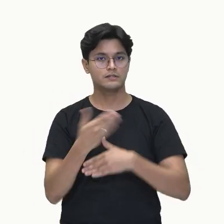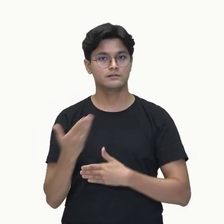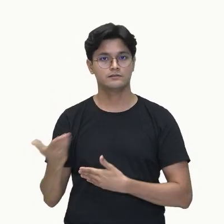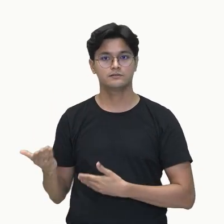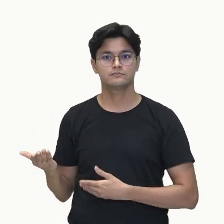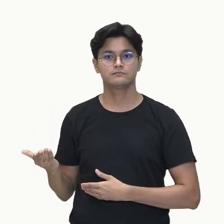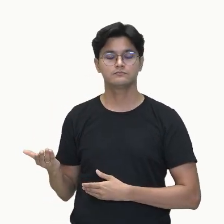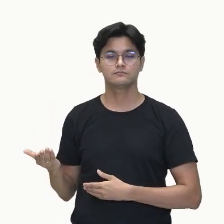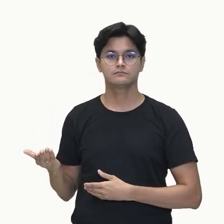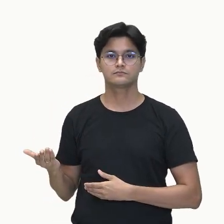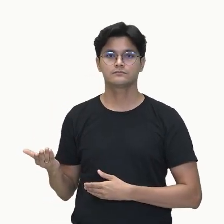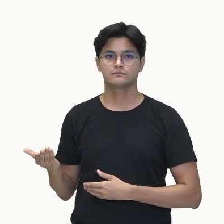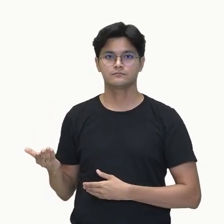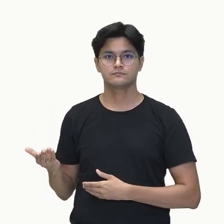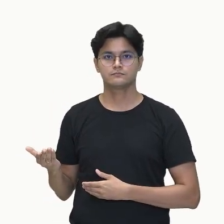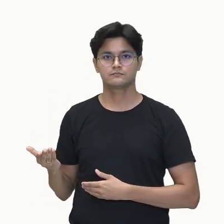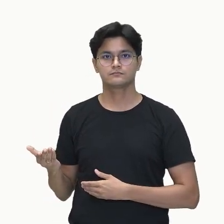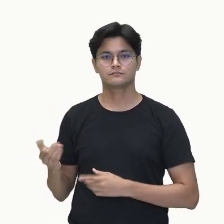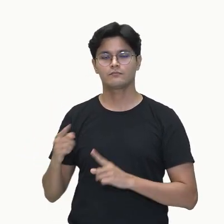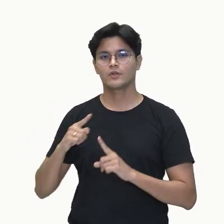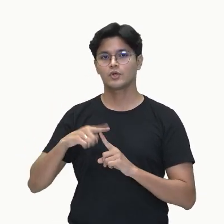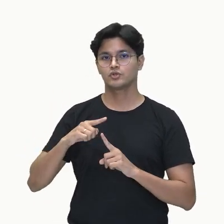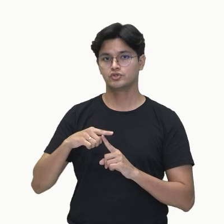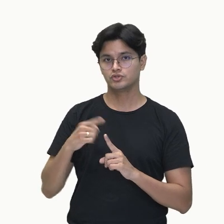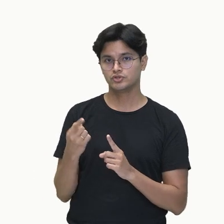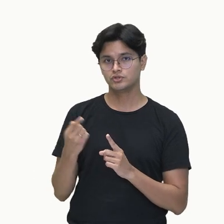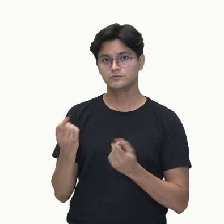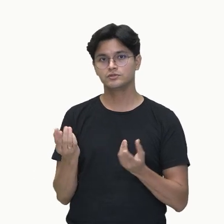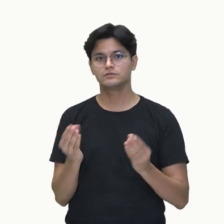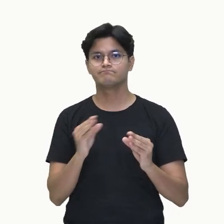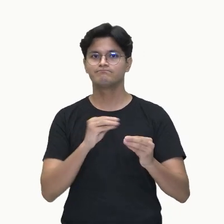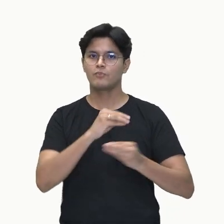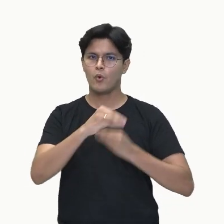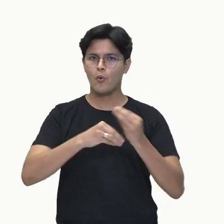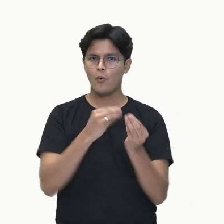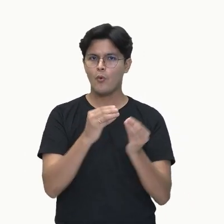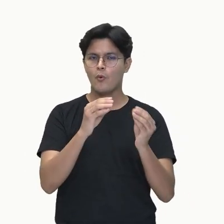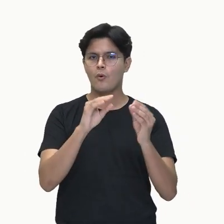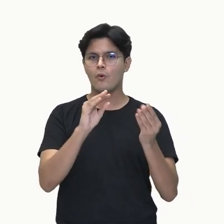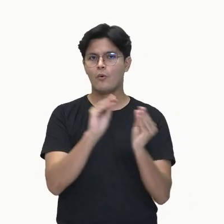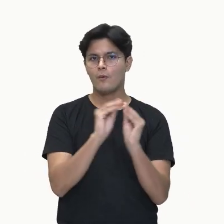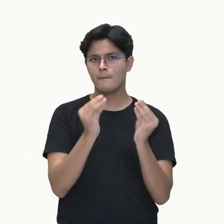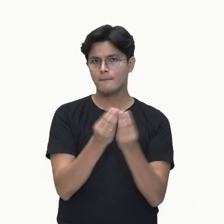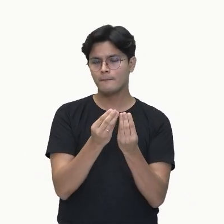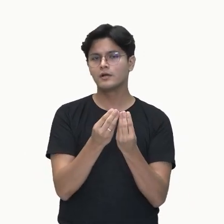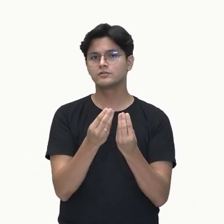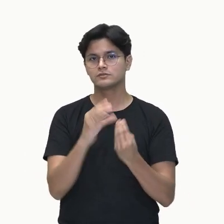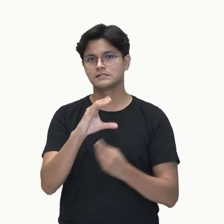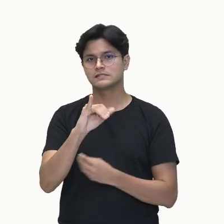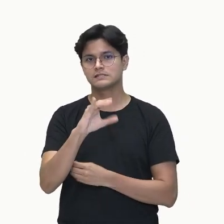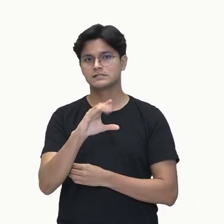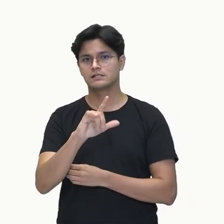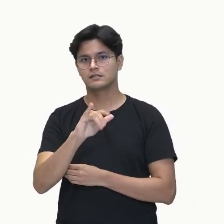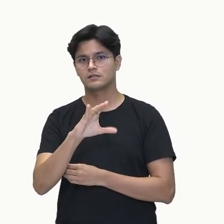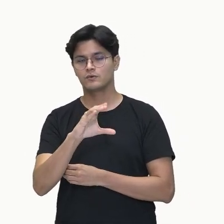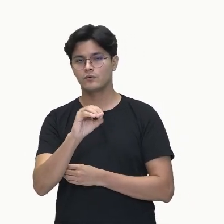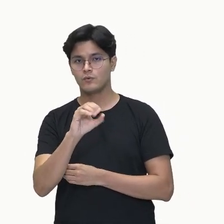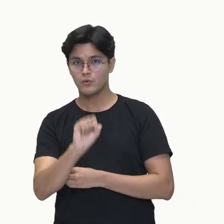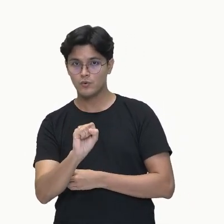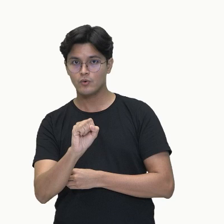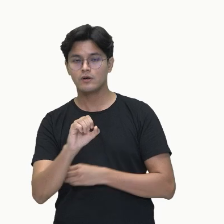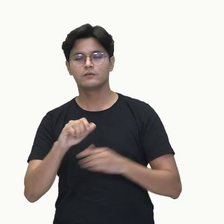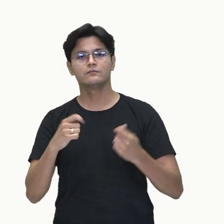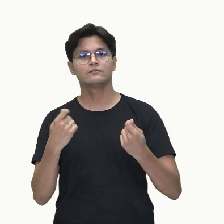nesses tipos de compostos cíclicos, é necessário que pelo